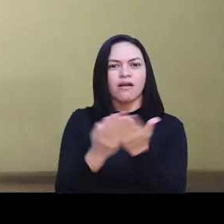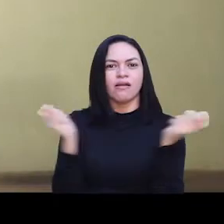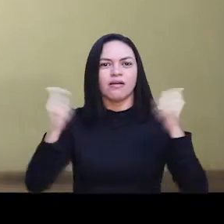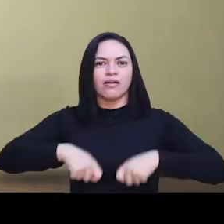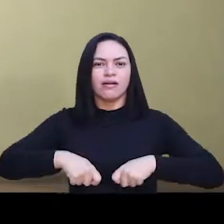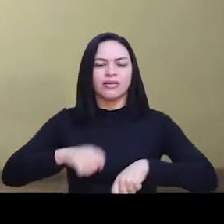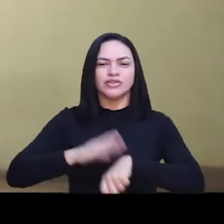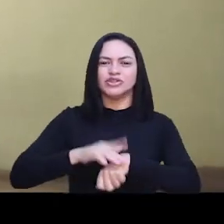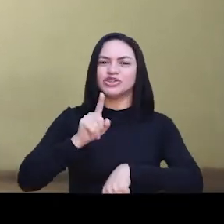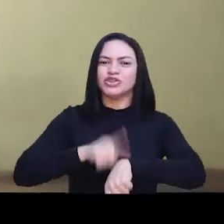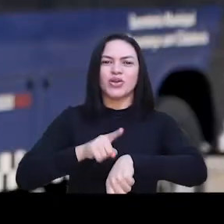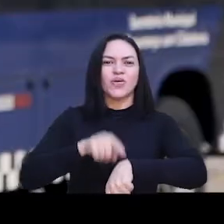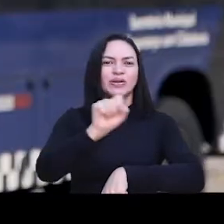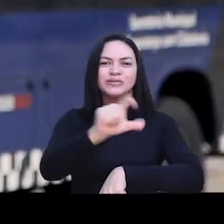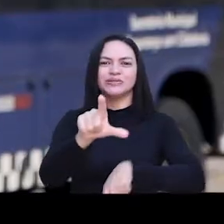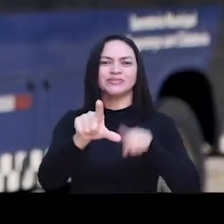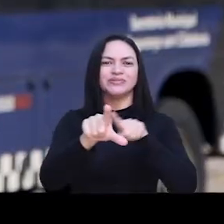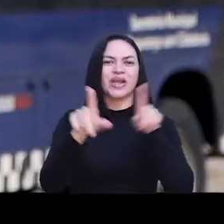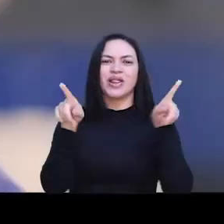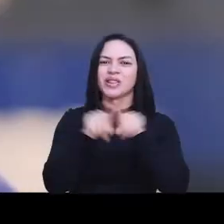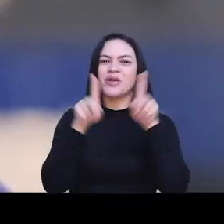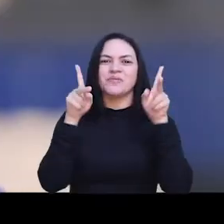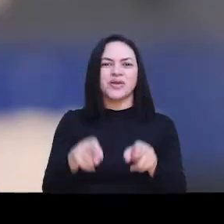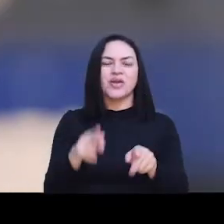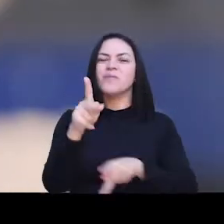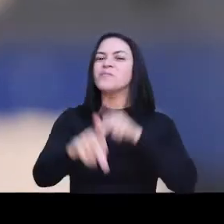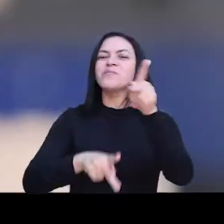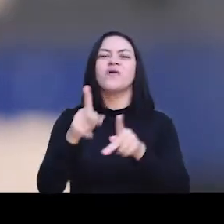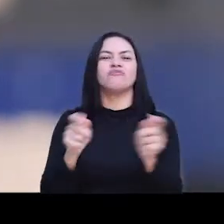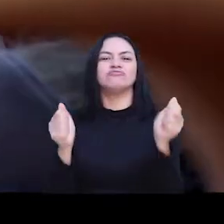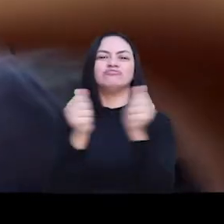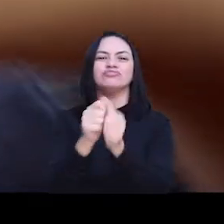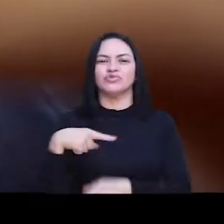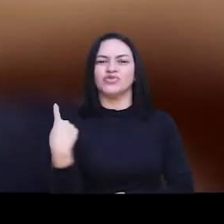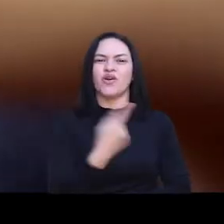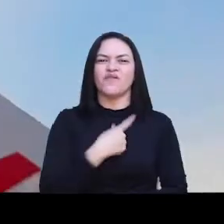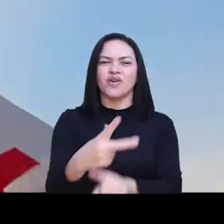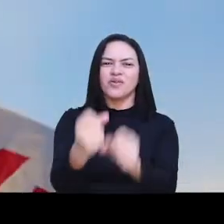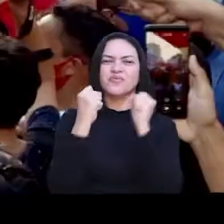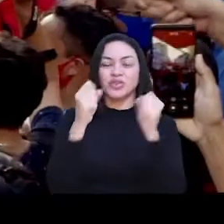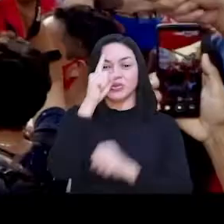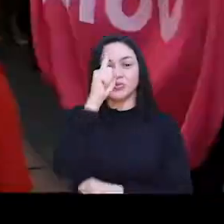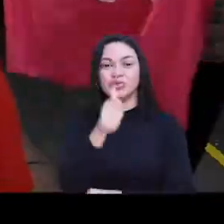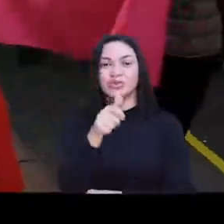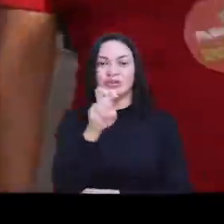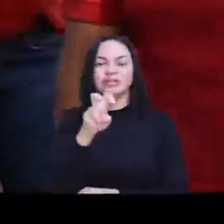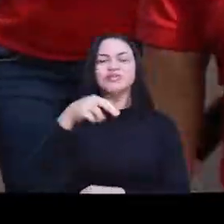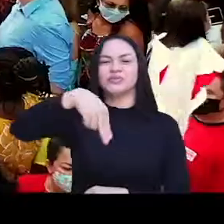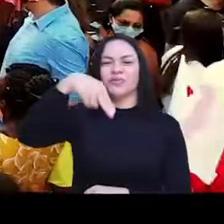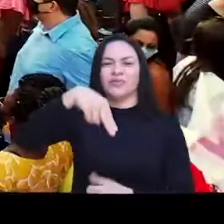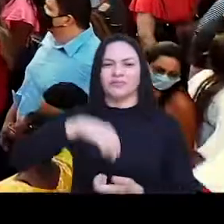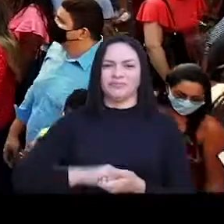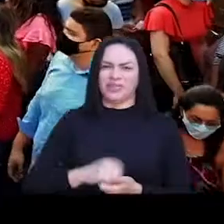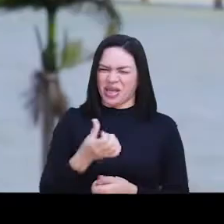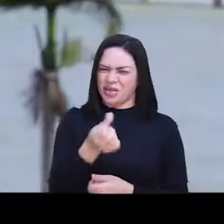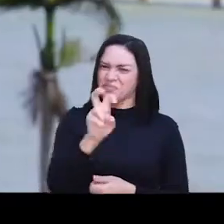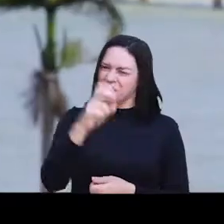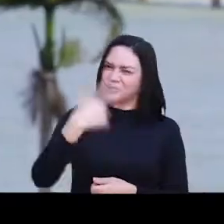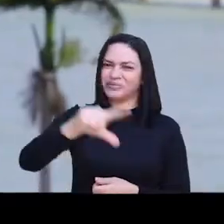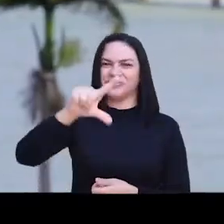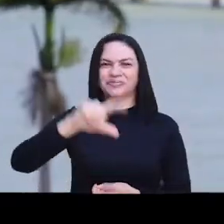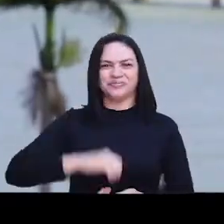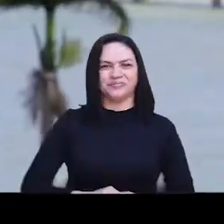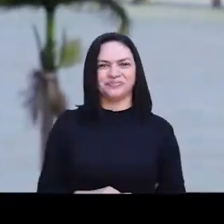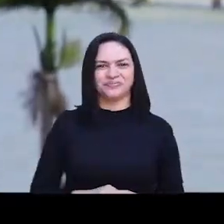acreditar. Chegou a hora de São Luís. E é do lado do povo que nós vamos à vitória no dia 15 de novembro. É